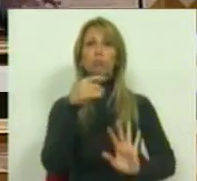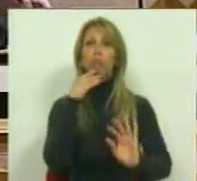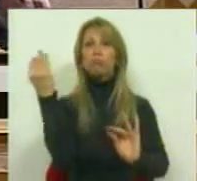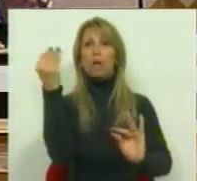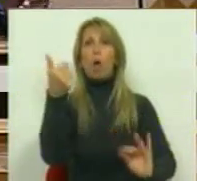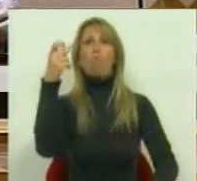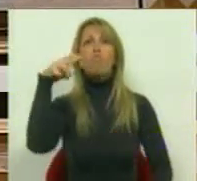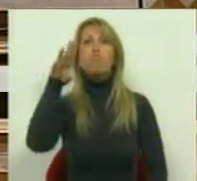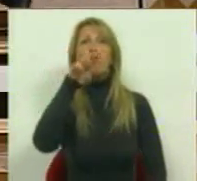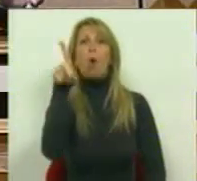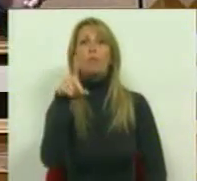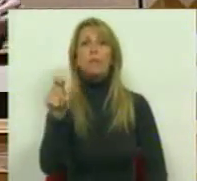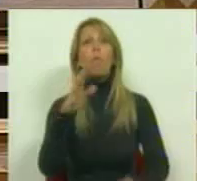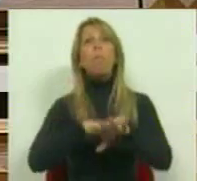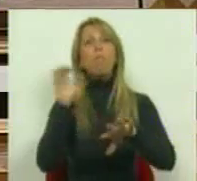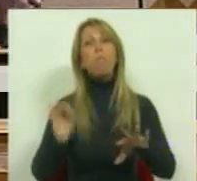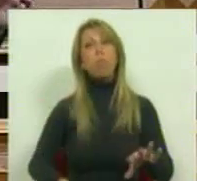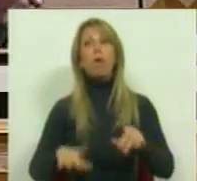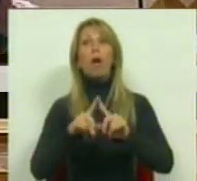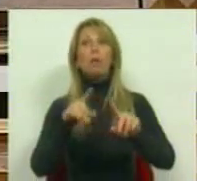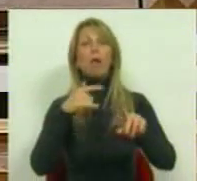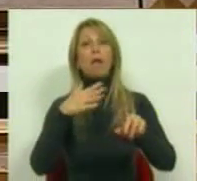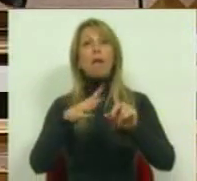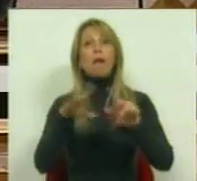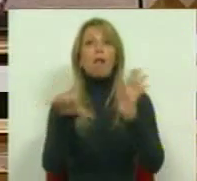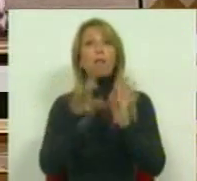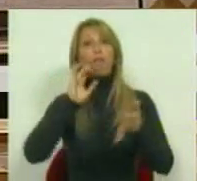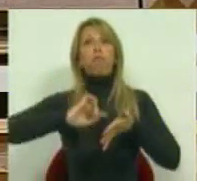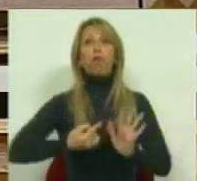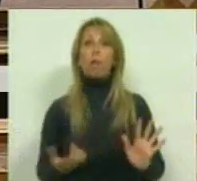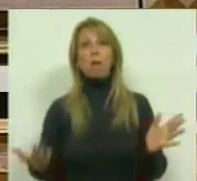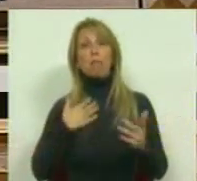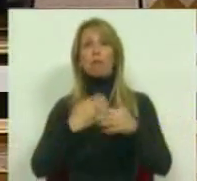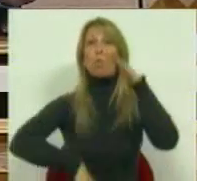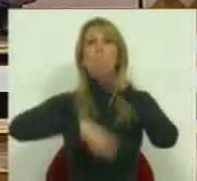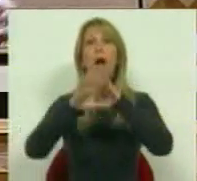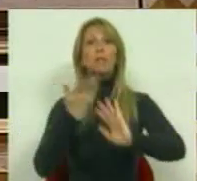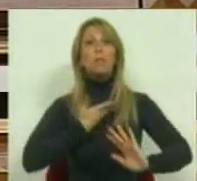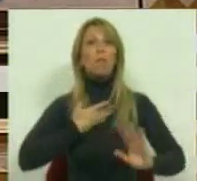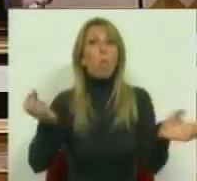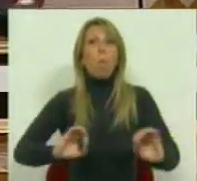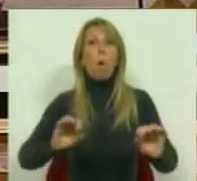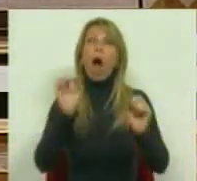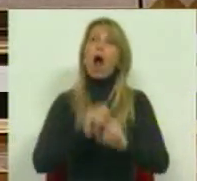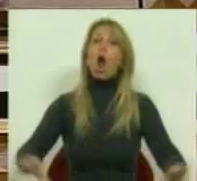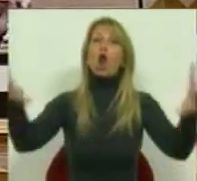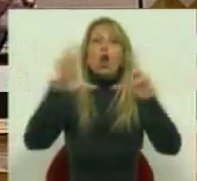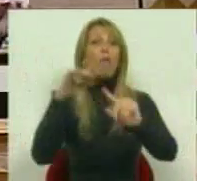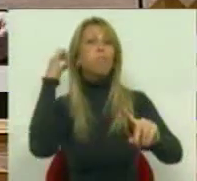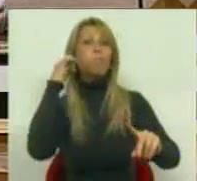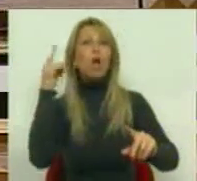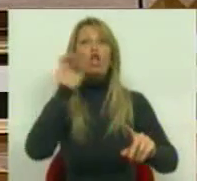relação aos déficits orçamentais, aos tetos de dívida pública, etc. Não há novidades na Europa da Sra. Melkel e do Sr.